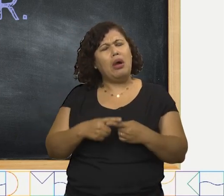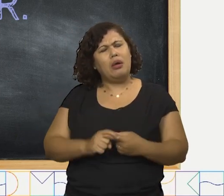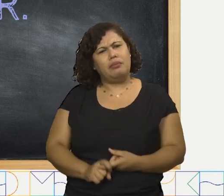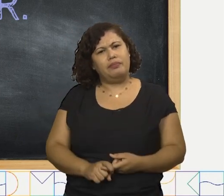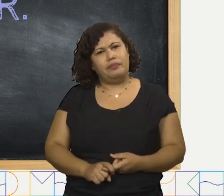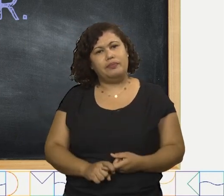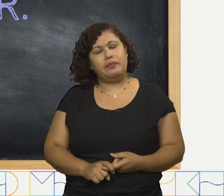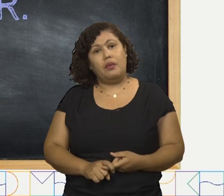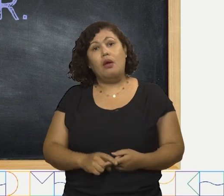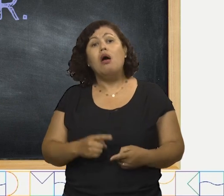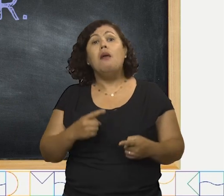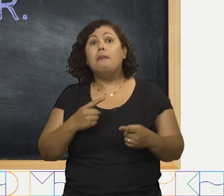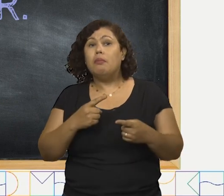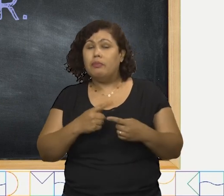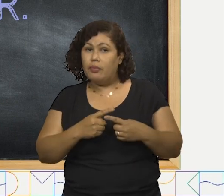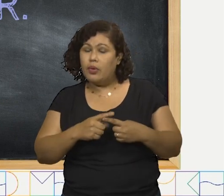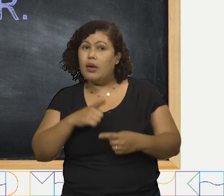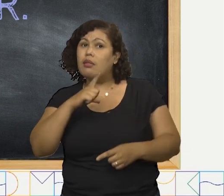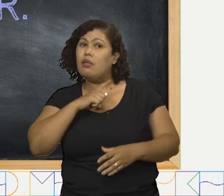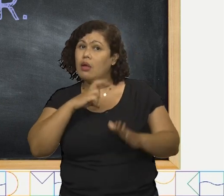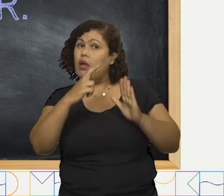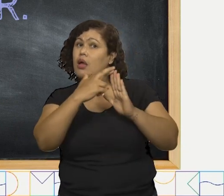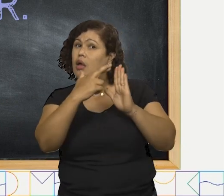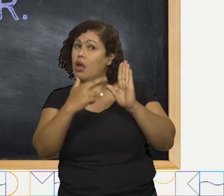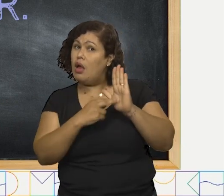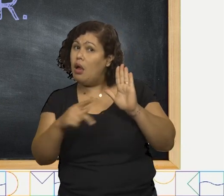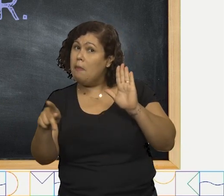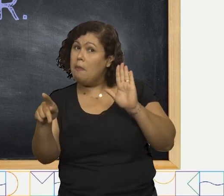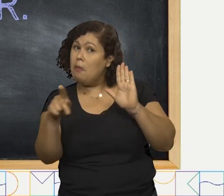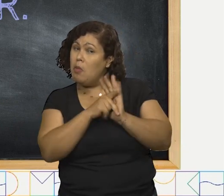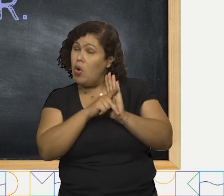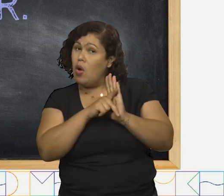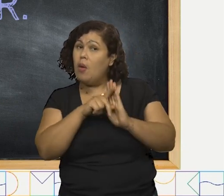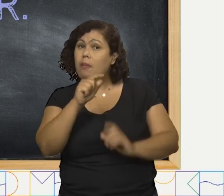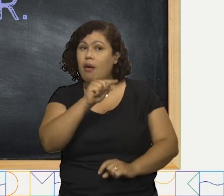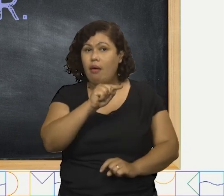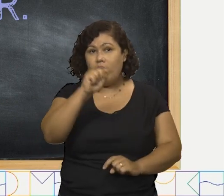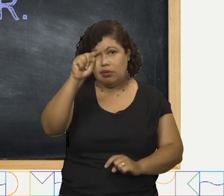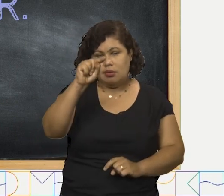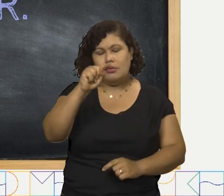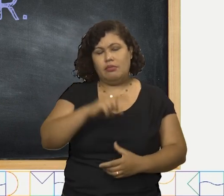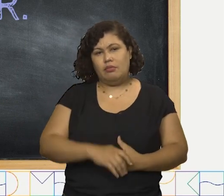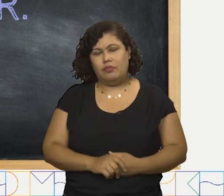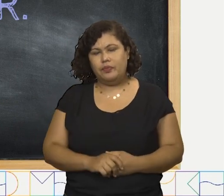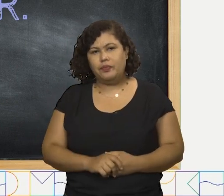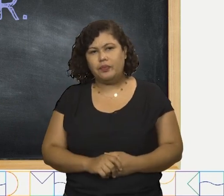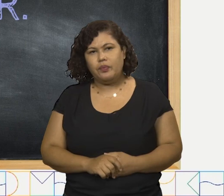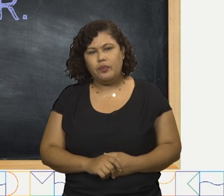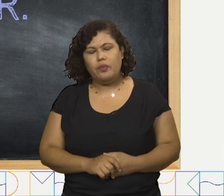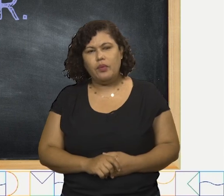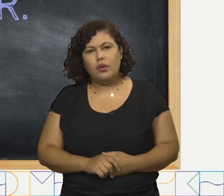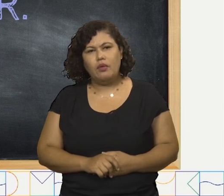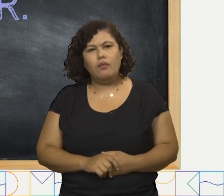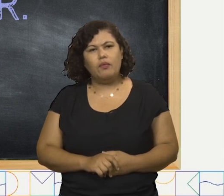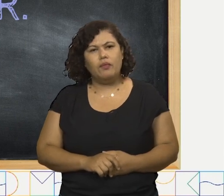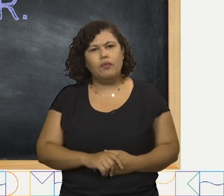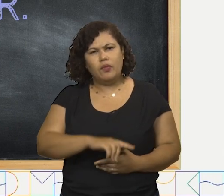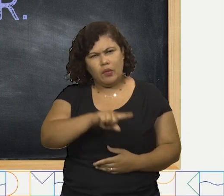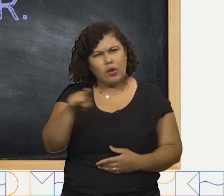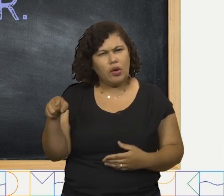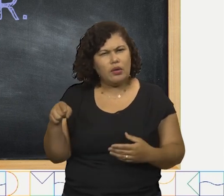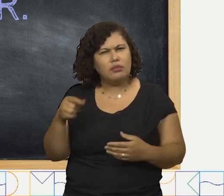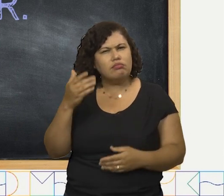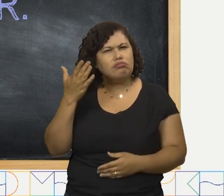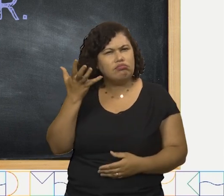regra. Não é qualquer palavra paroxítona que deve ser acentuada. E sabem qual é a regra?